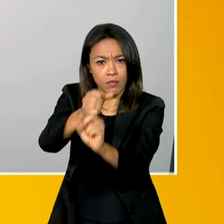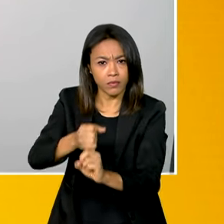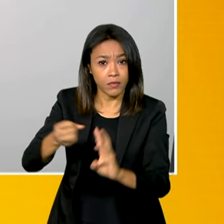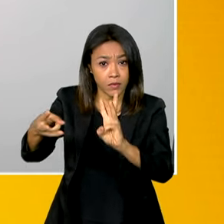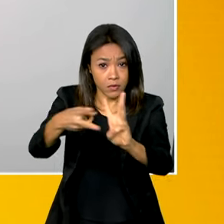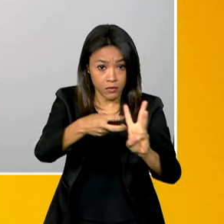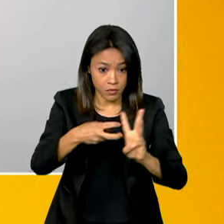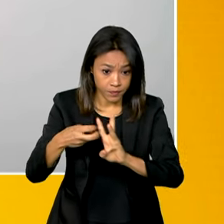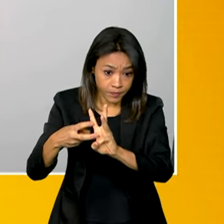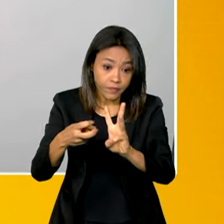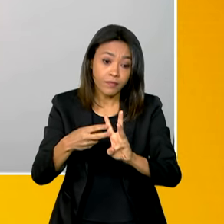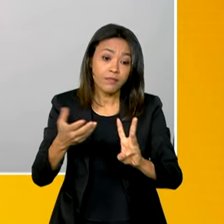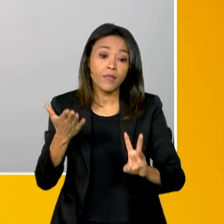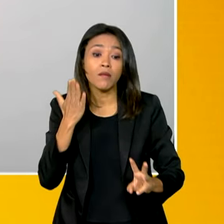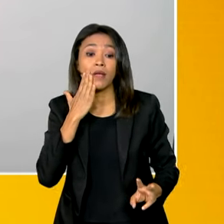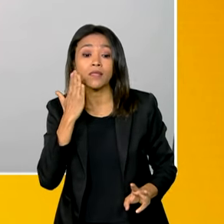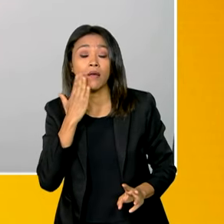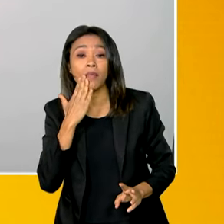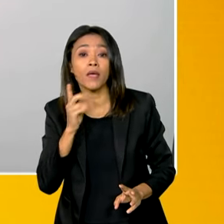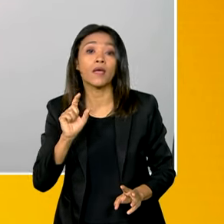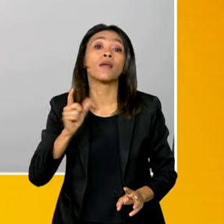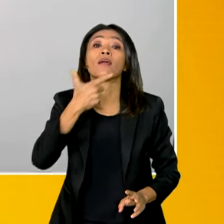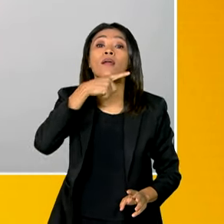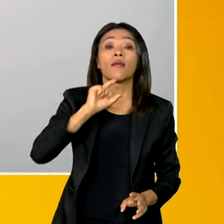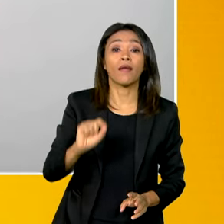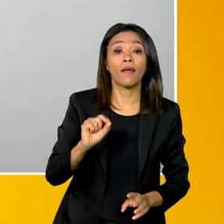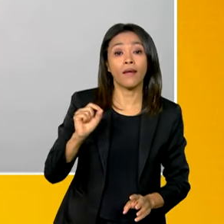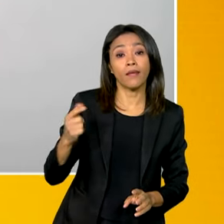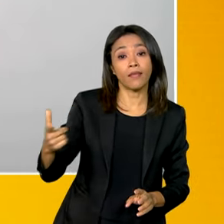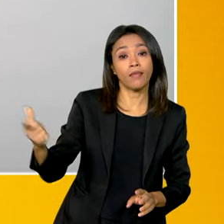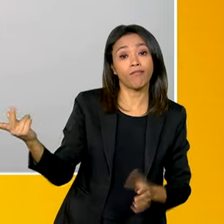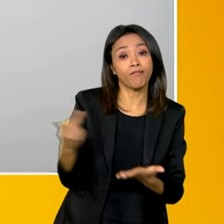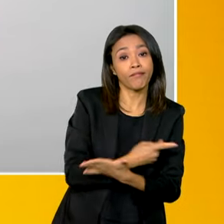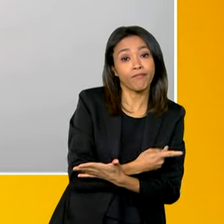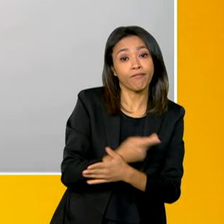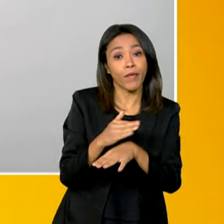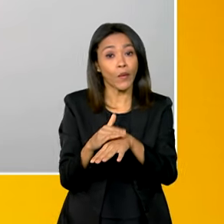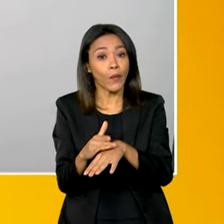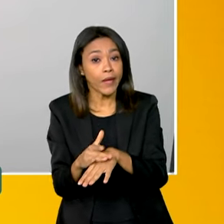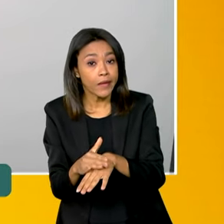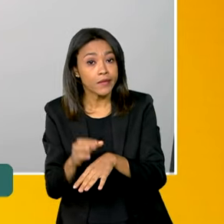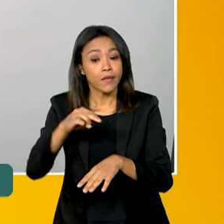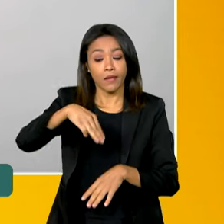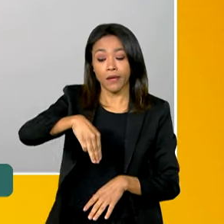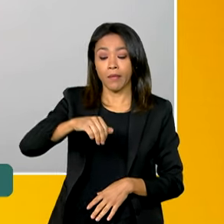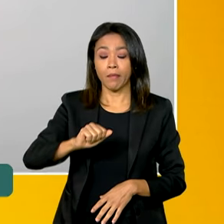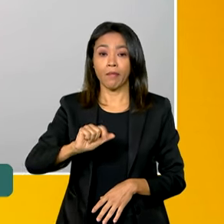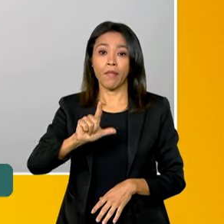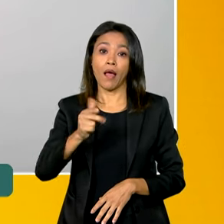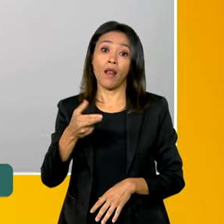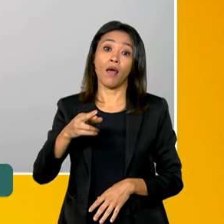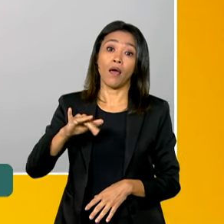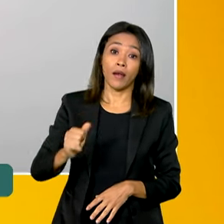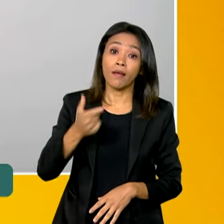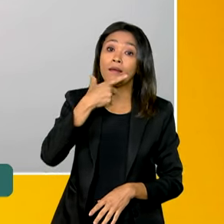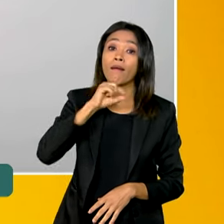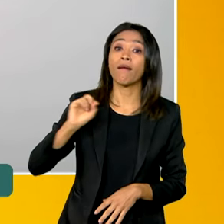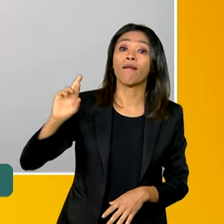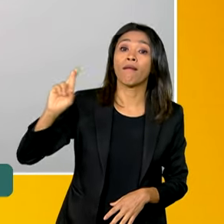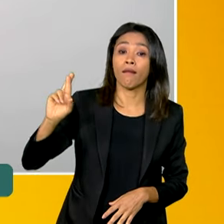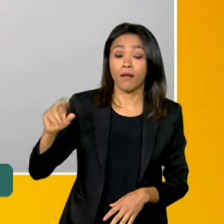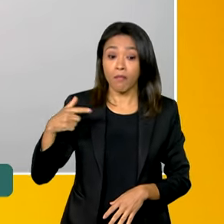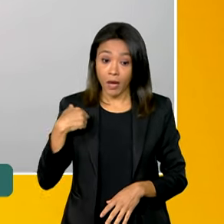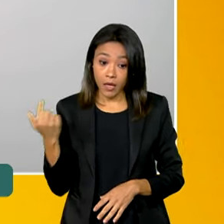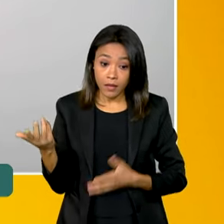buscativas nos usuários, para saber quem estava ou não com malária. Porque se a gente faz a buscativa, gente consegue encontrar e tratar de